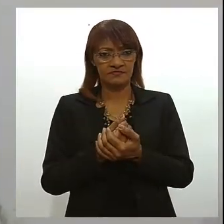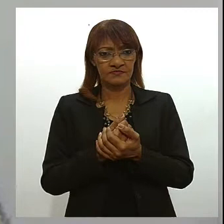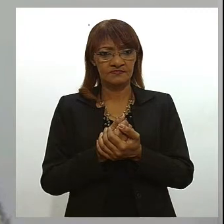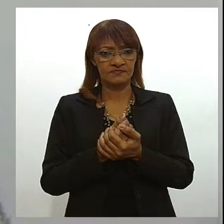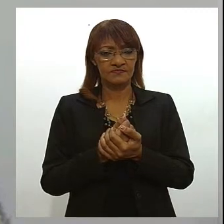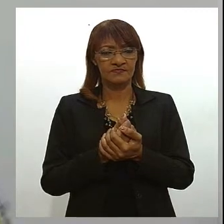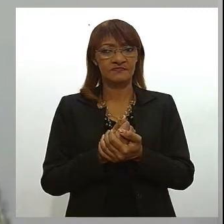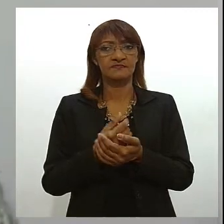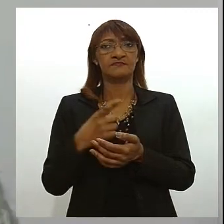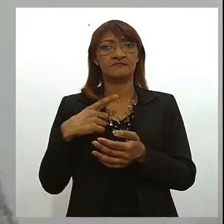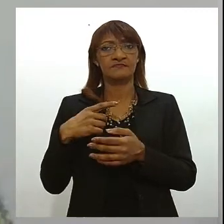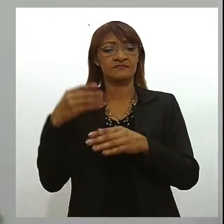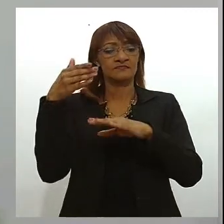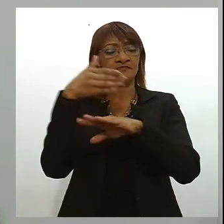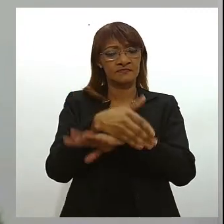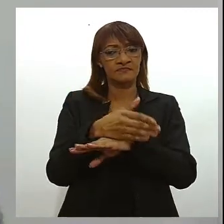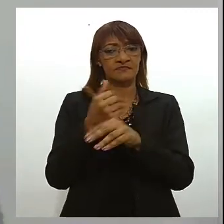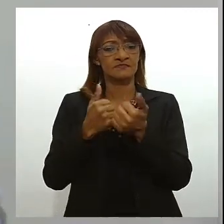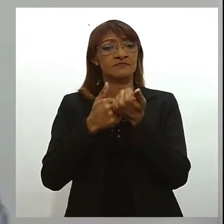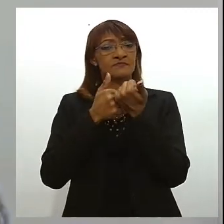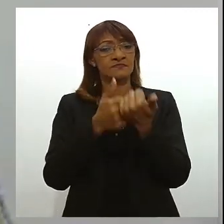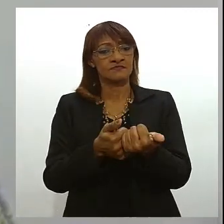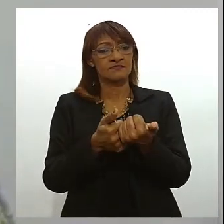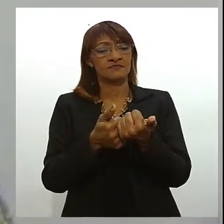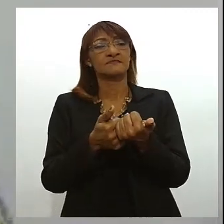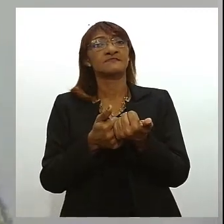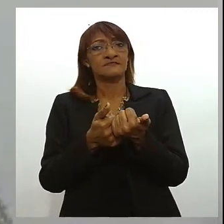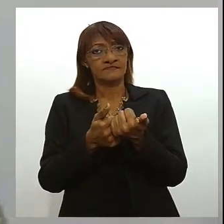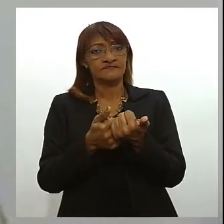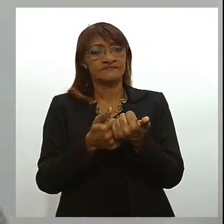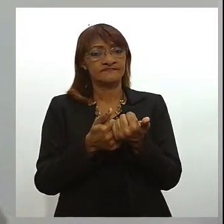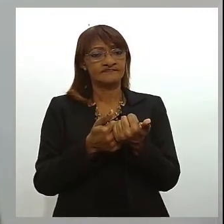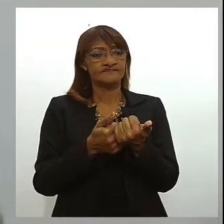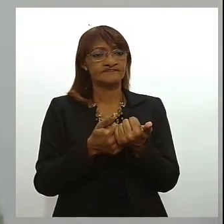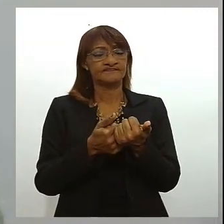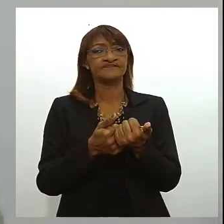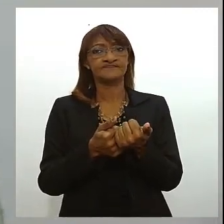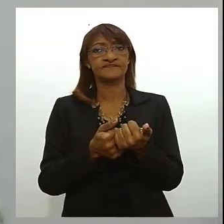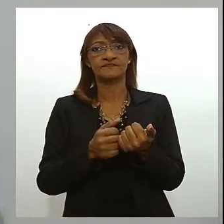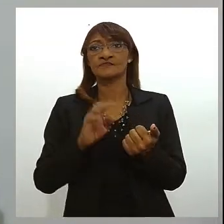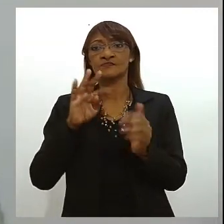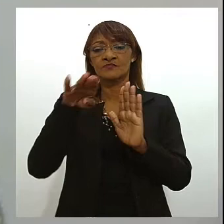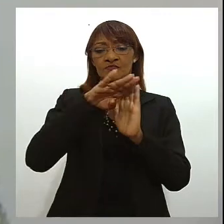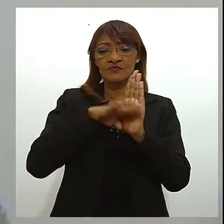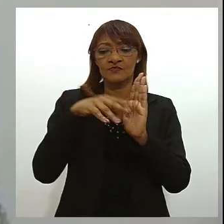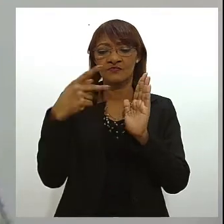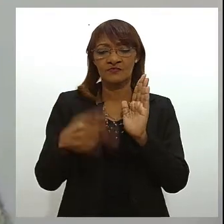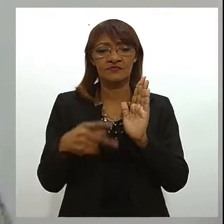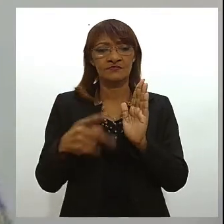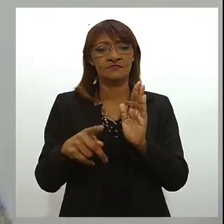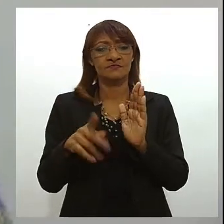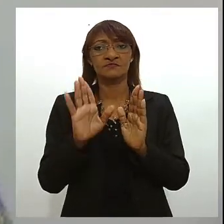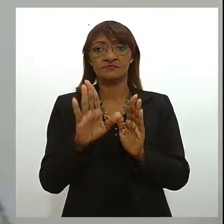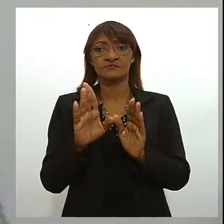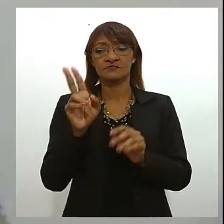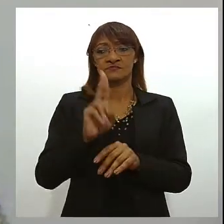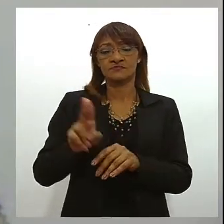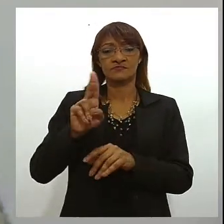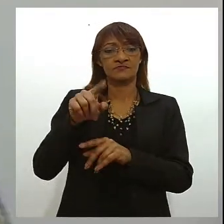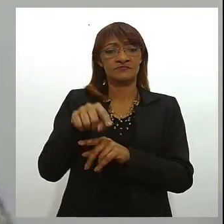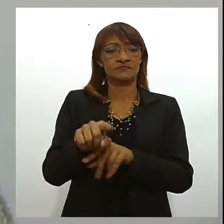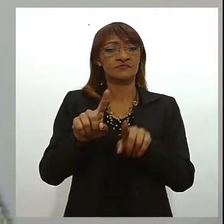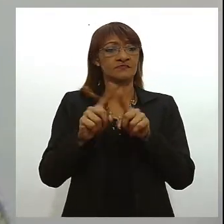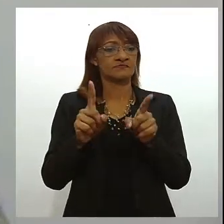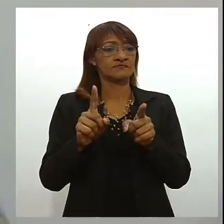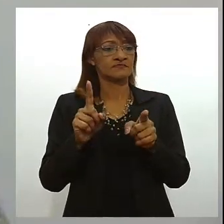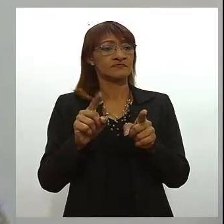instituição para dar esse apoio, esse apoio estrutural dos nossos protocolos, que já hoje são utilizados, mas que podem ser